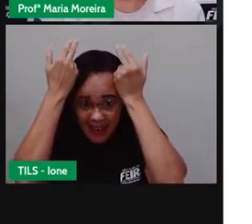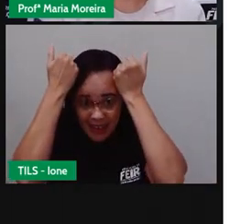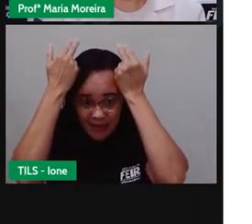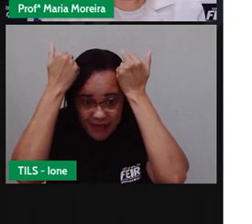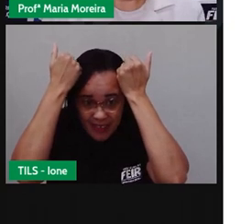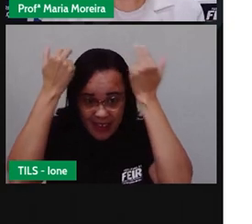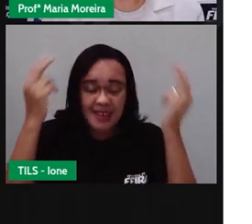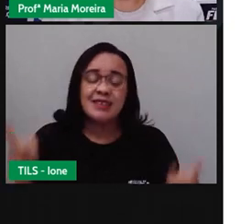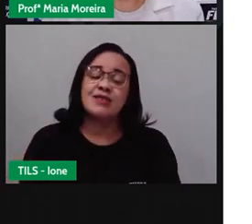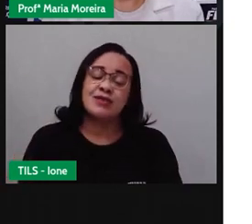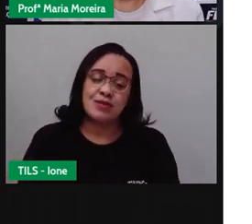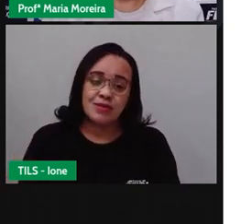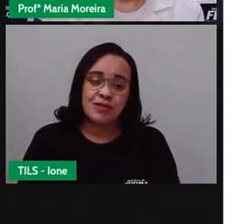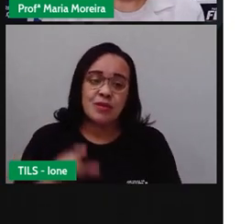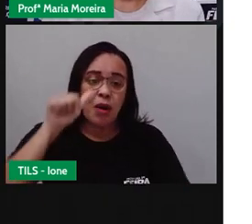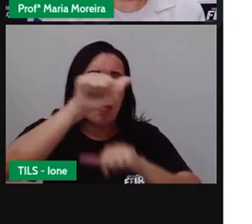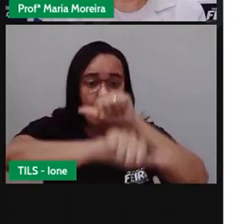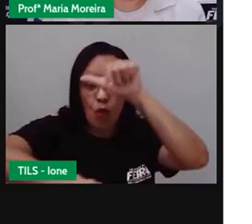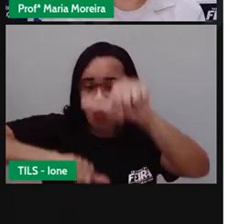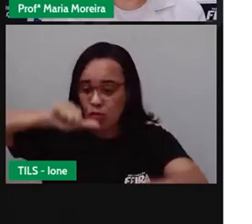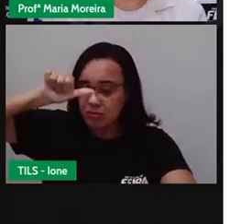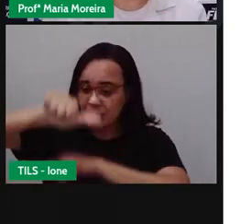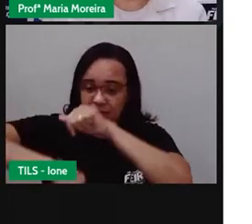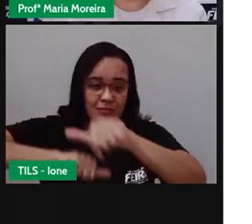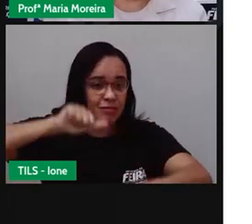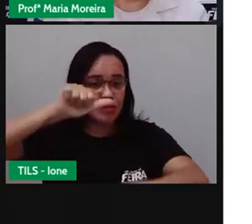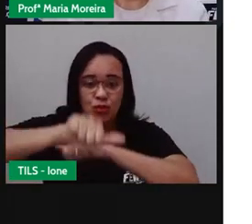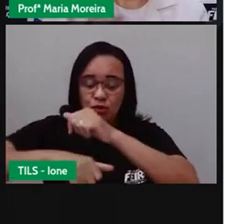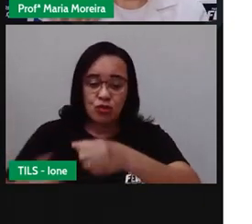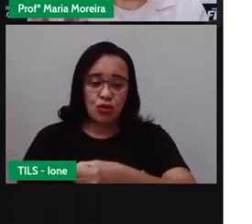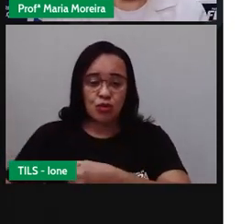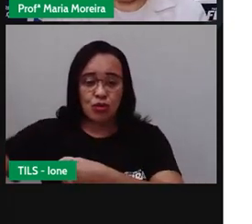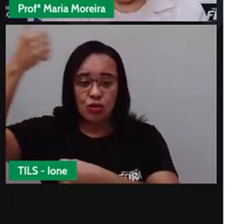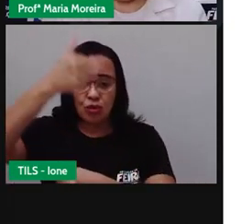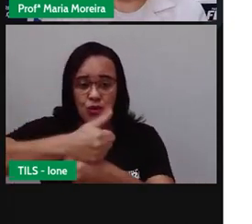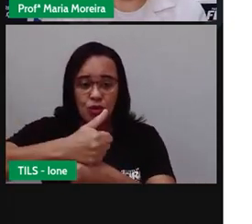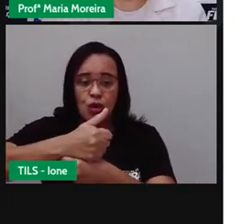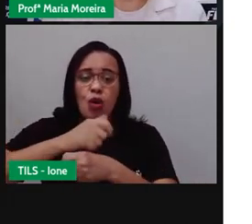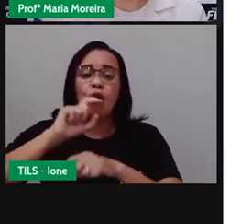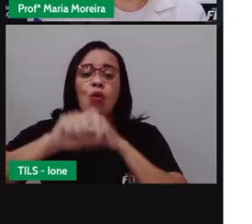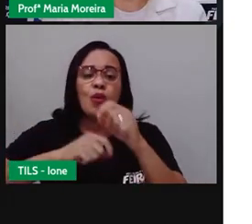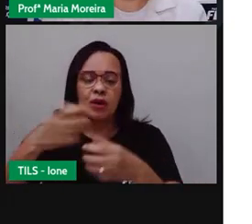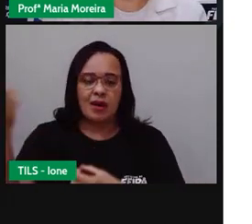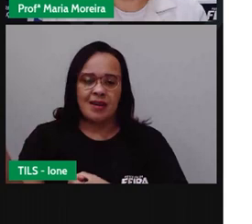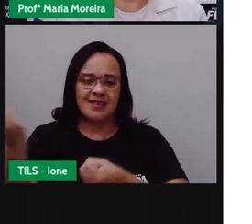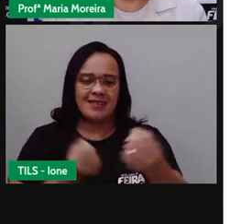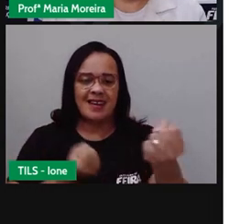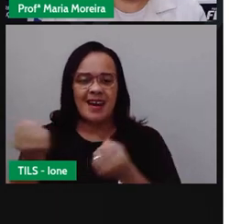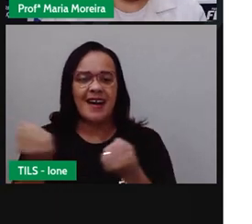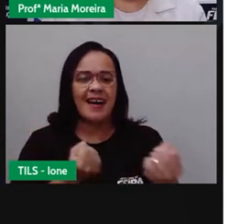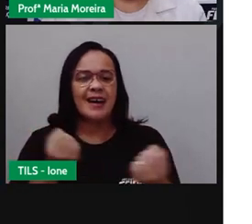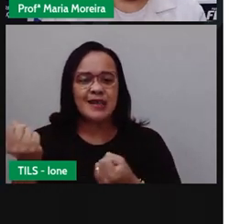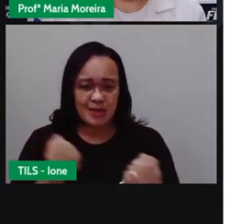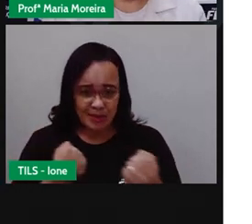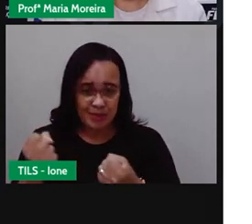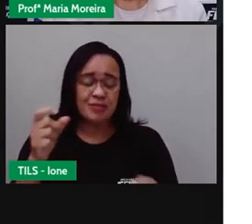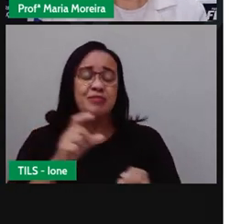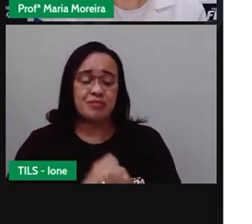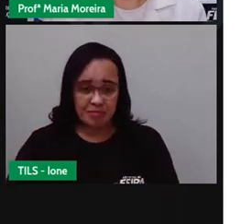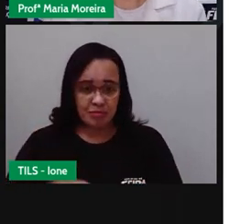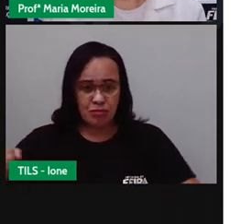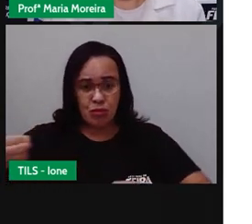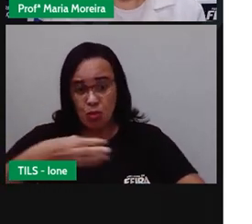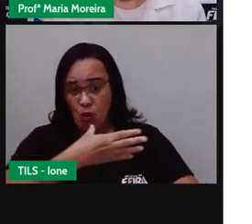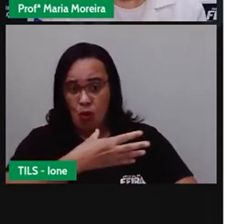a quem? Aos automóveis. Então, as carroças, né? Carruagem. Elas perdem aí um espaço para quem?